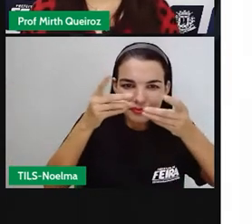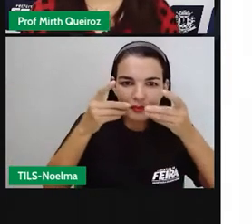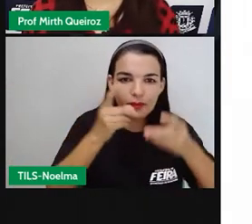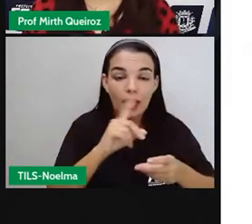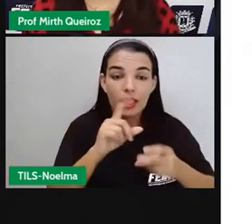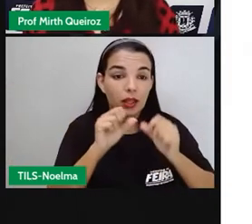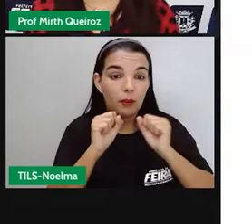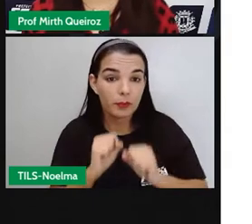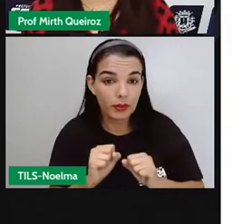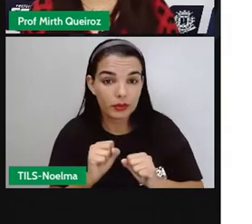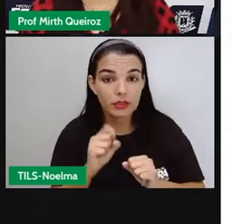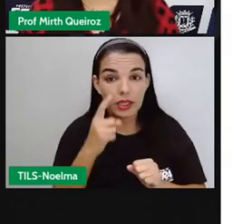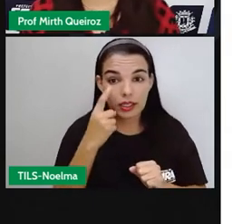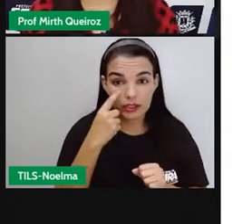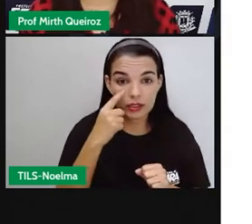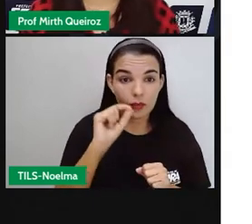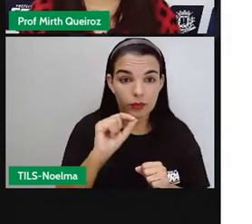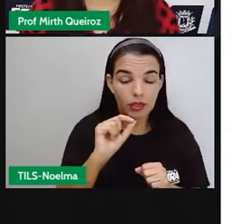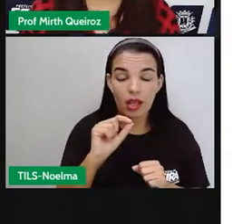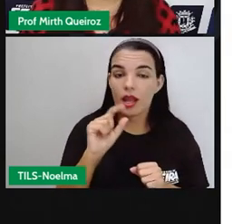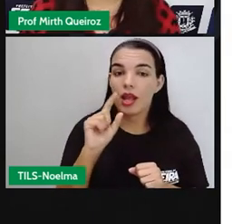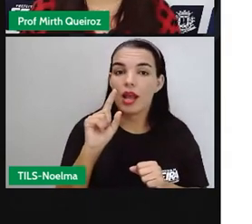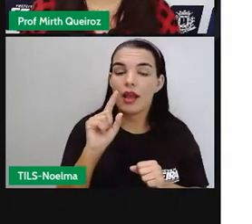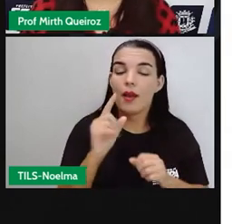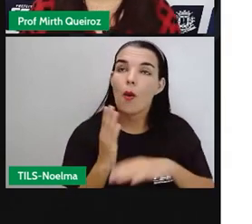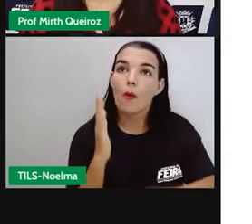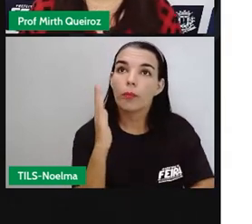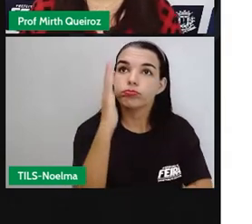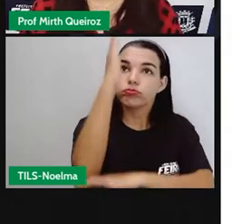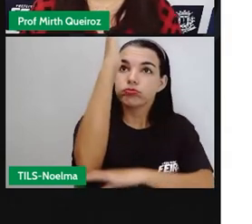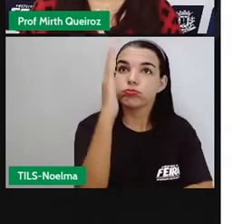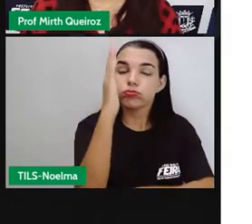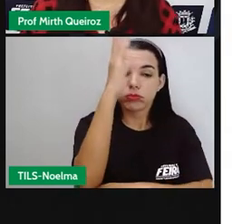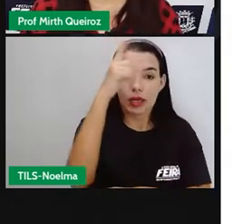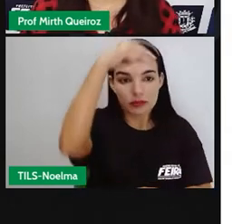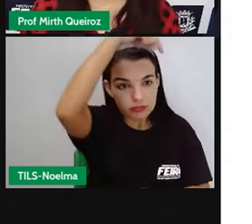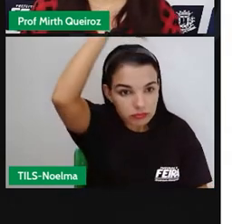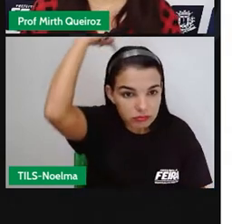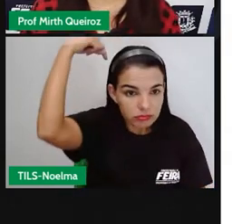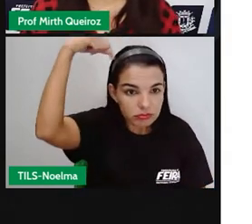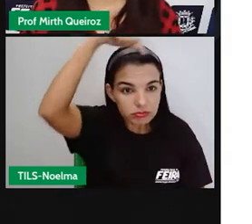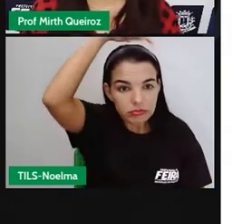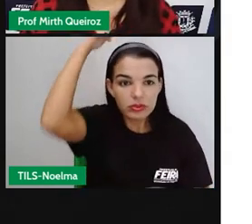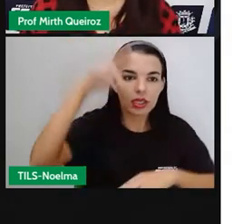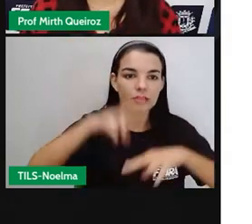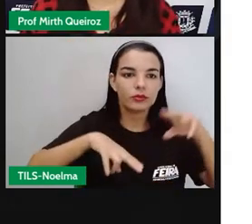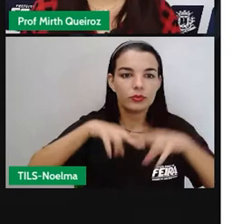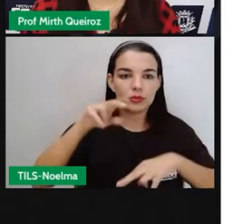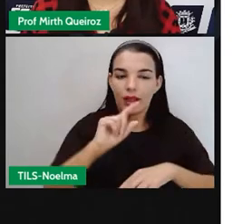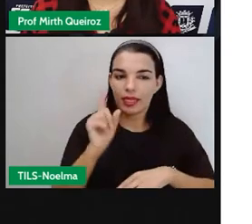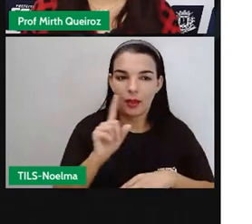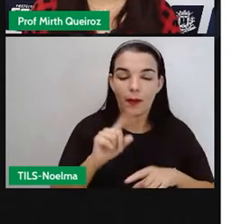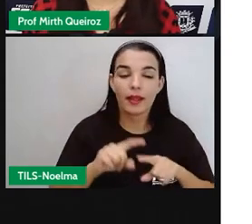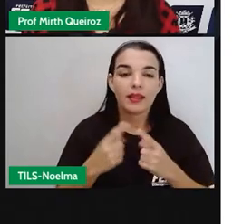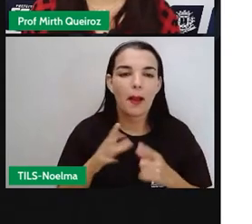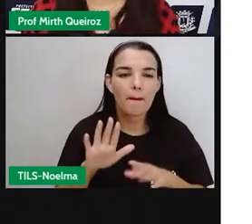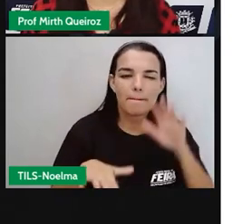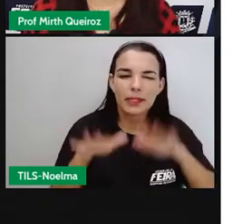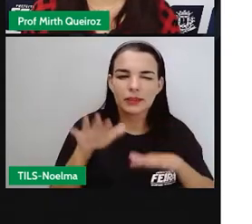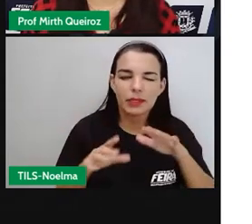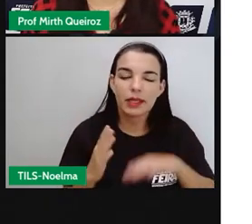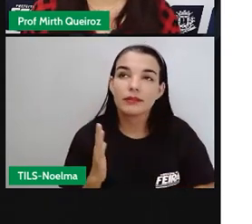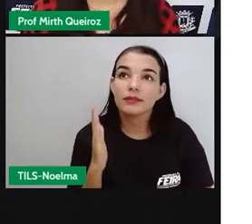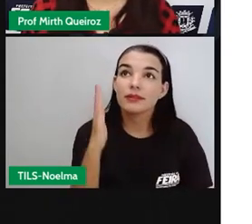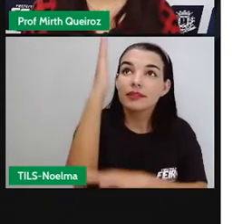confundir com o mastro dos santos juninos, não é esse mastro. É um mastro de madeira invernizada, com aproximadamente 5